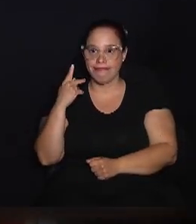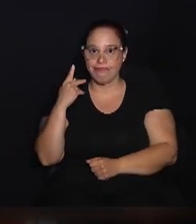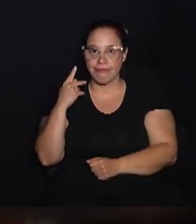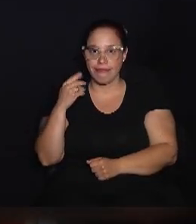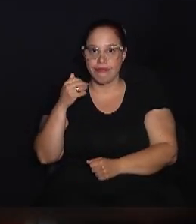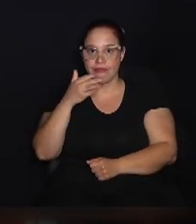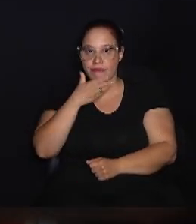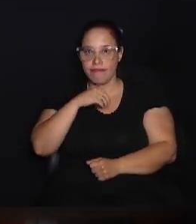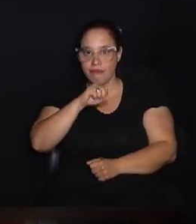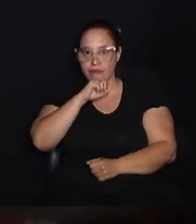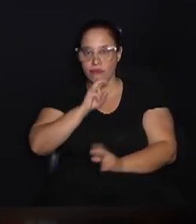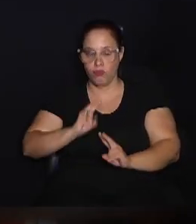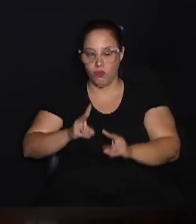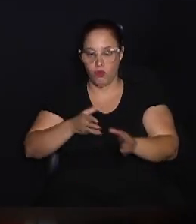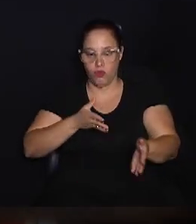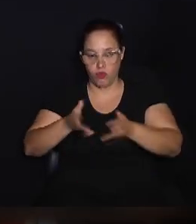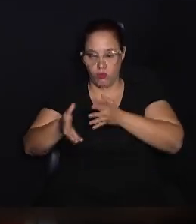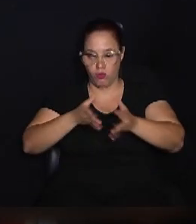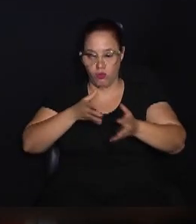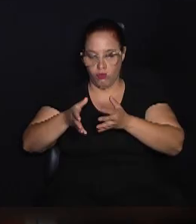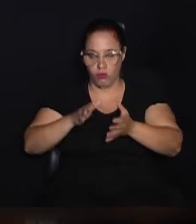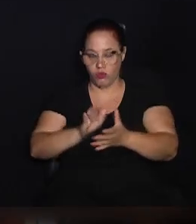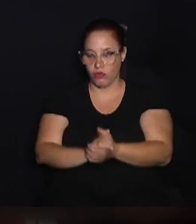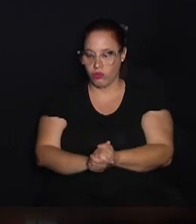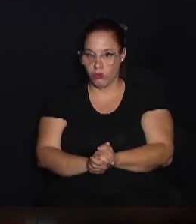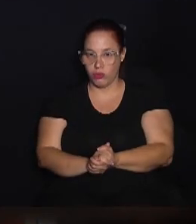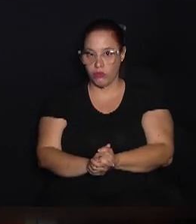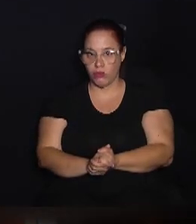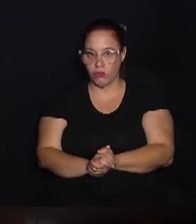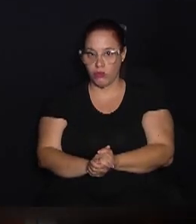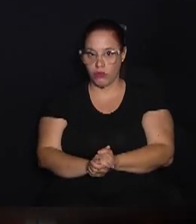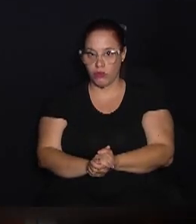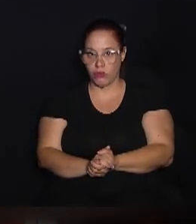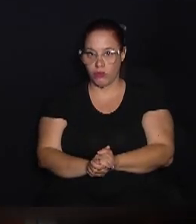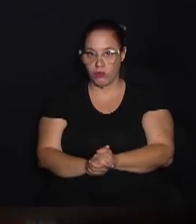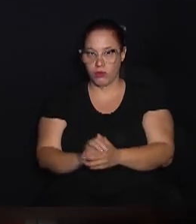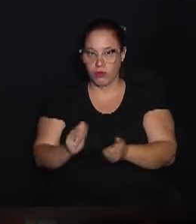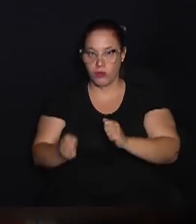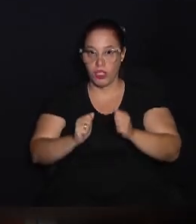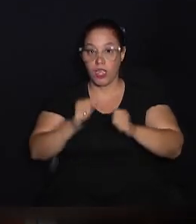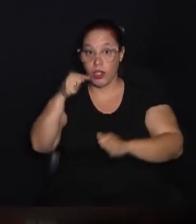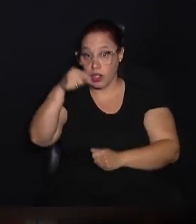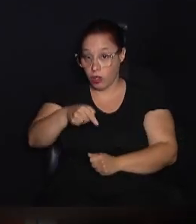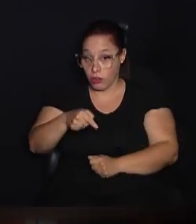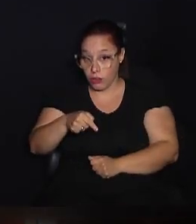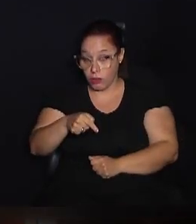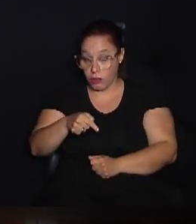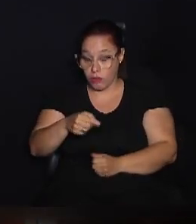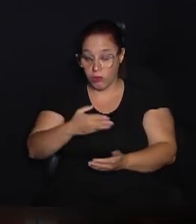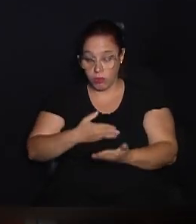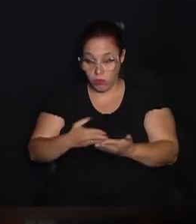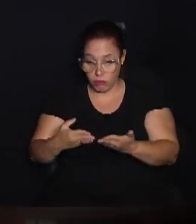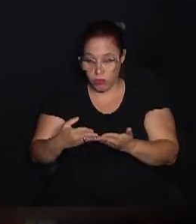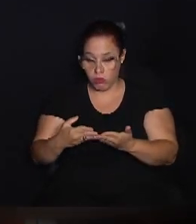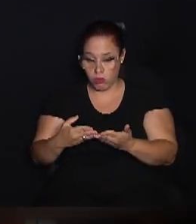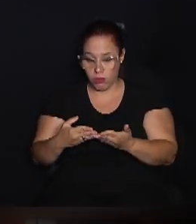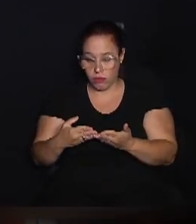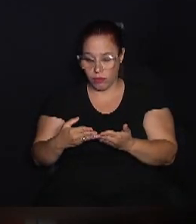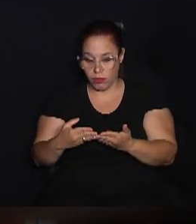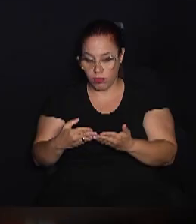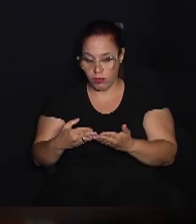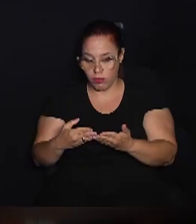quando meu pai, sempre envolvido na administração aqui, desde quando ele